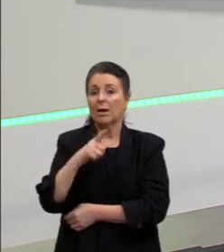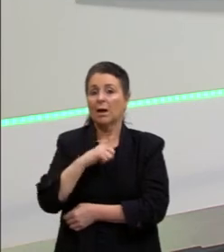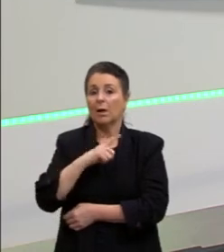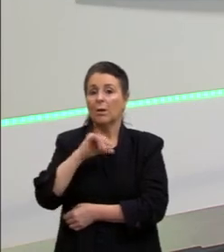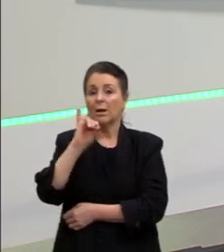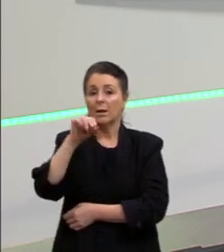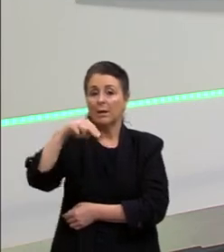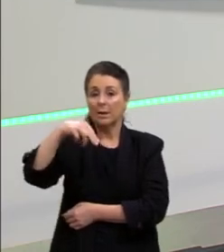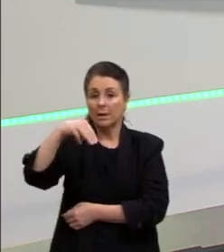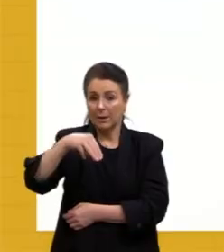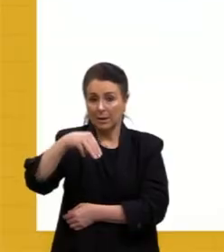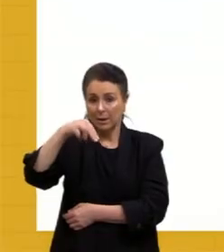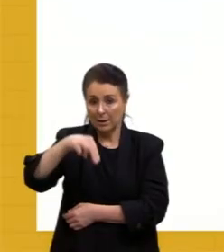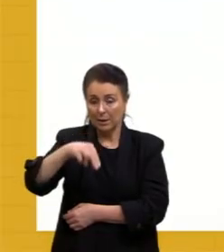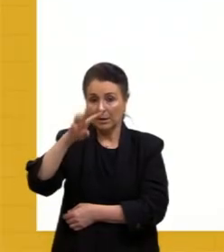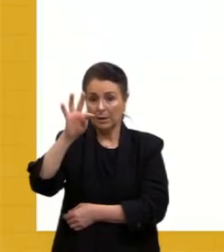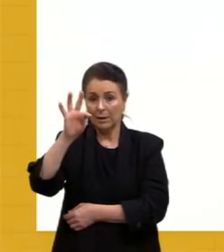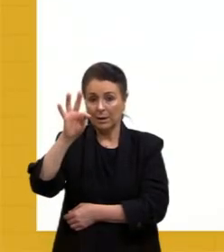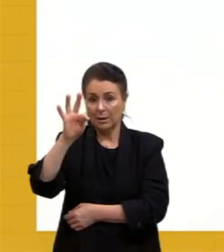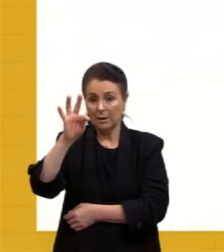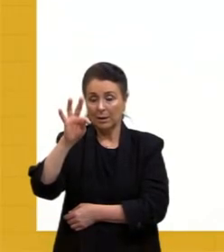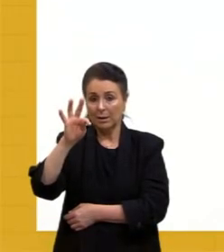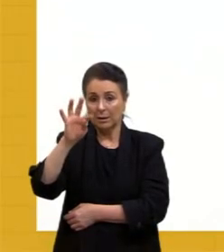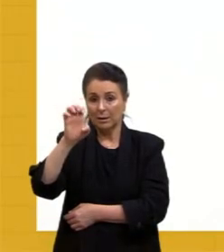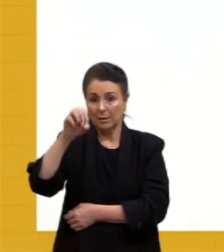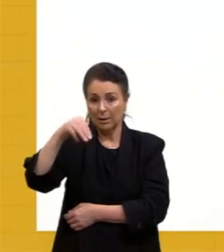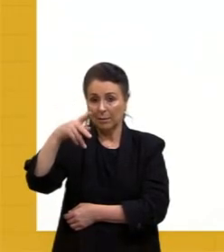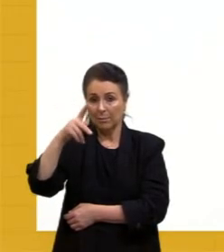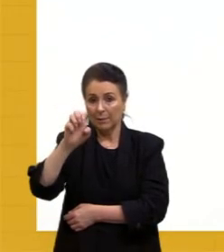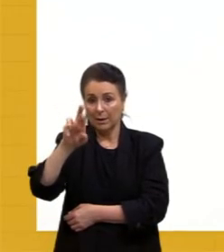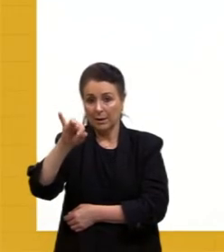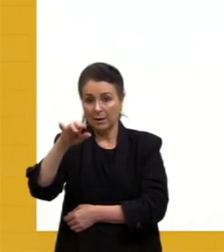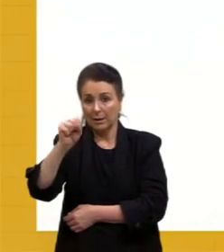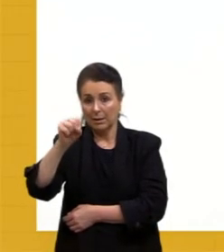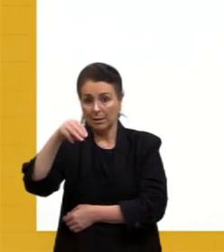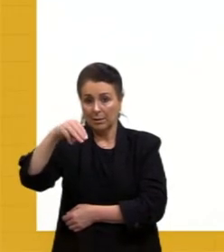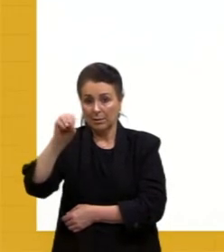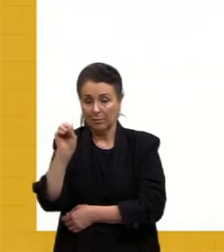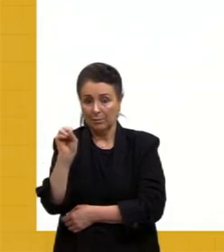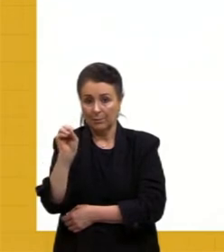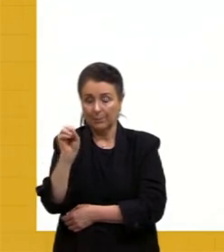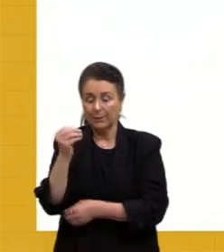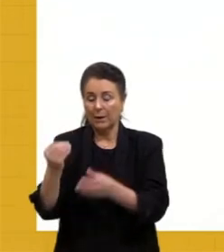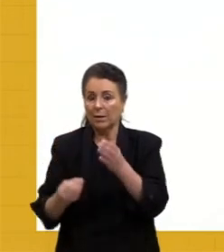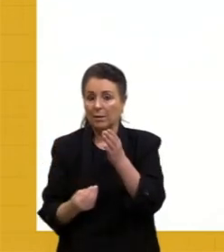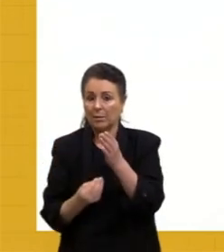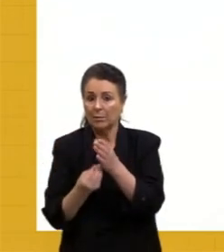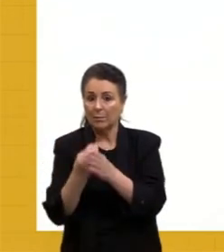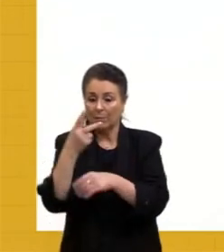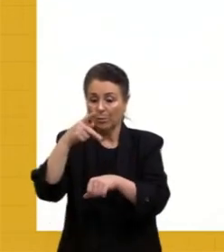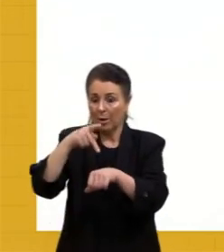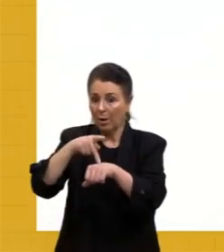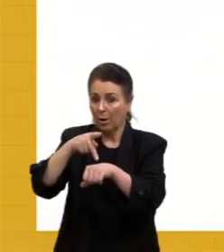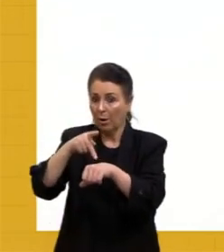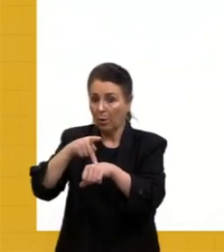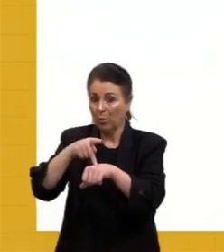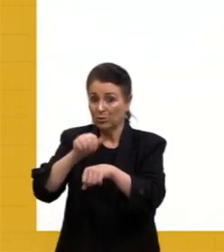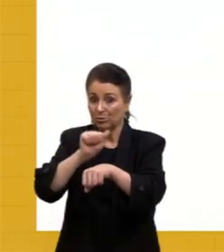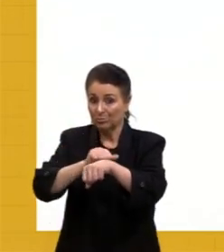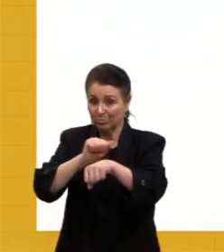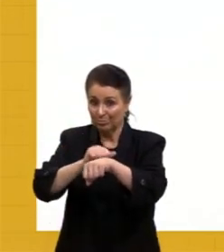Intemperismo, tá, agorizada. O é o intemperismo? E aí nós temos toda essa formação, né, dessas rochas, dessas